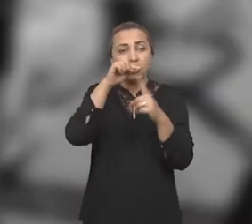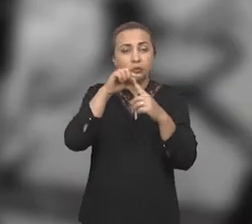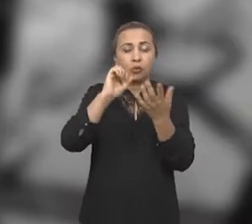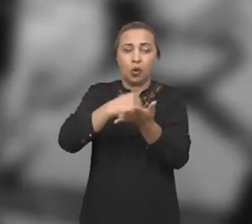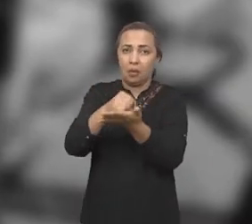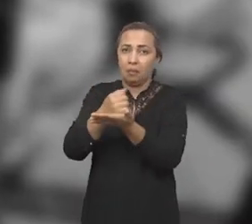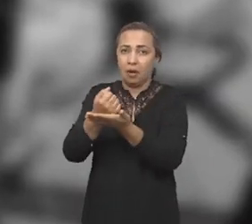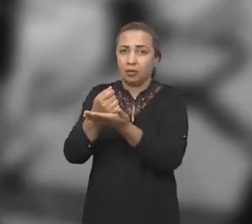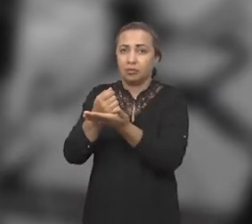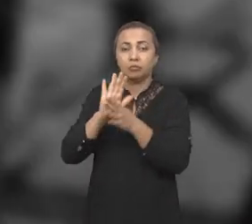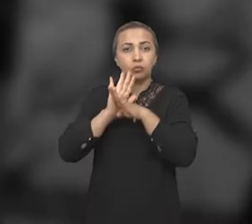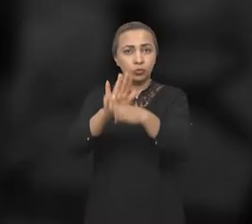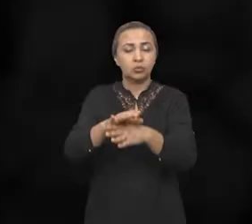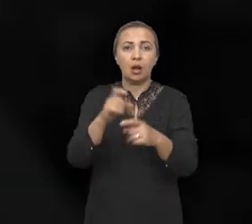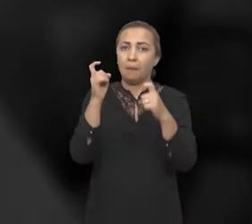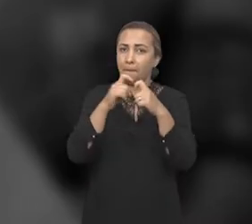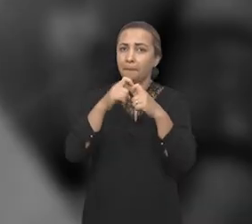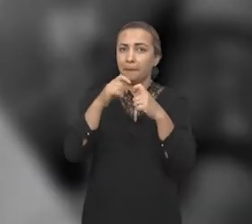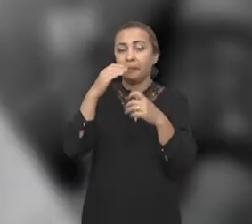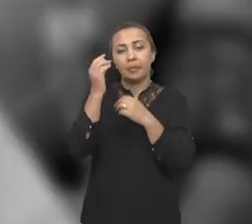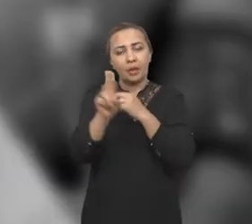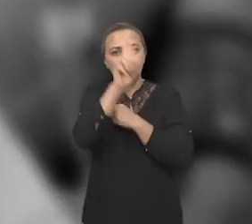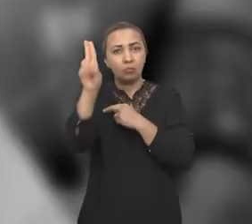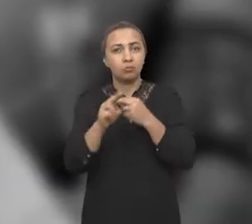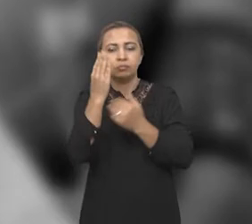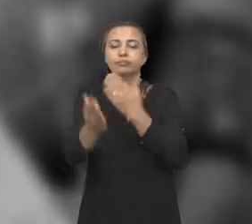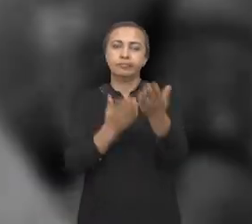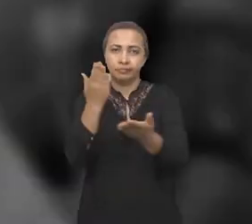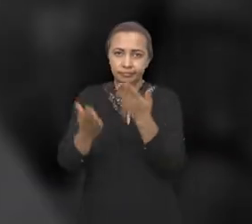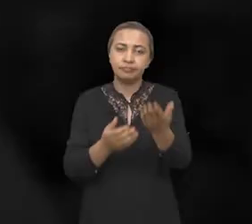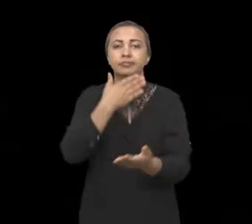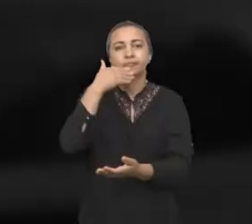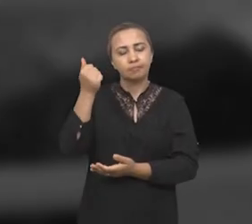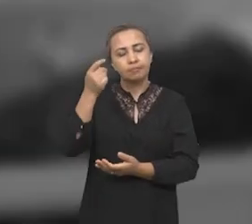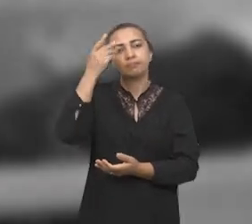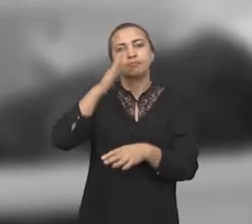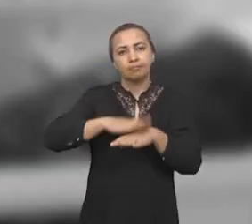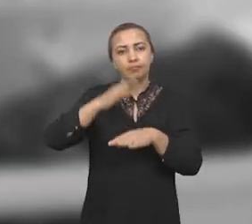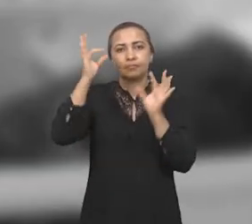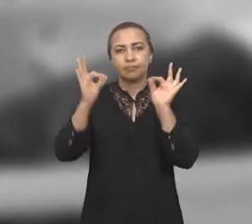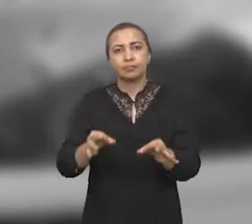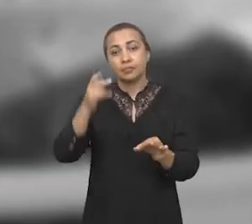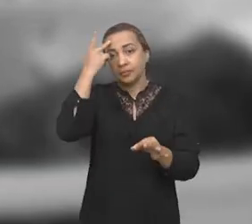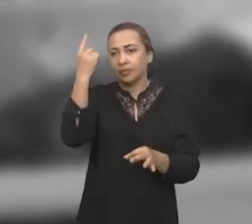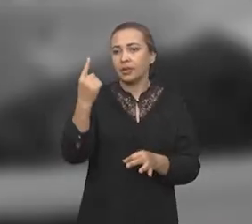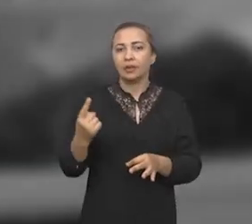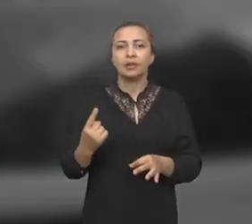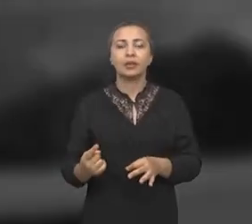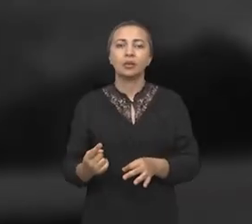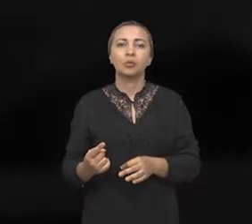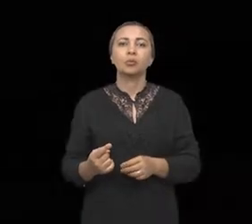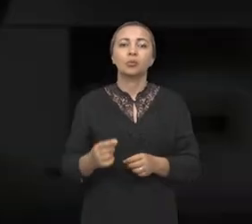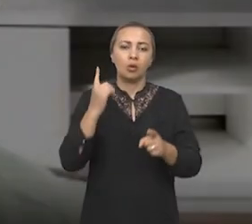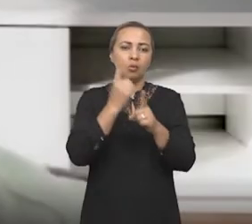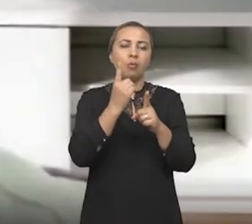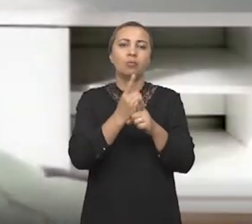guiar os médicos, né, por exemplo, a eles usarem um tratamento melhor, né, mais adequado para cada tipo de caso que ele encontrar ali.